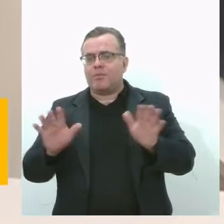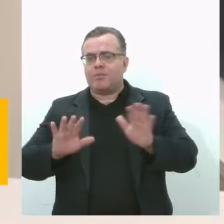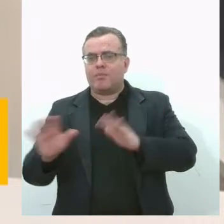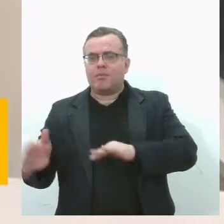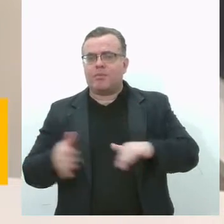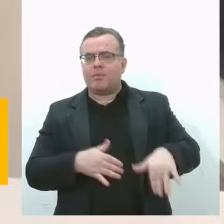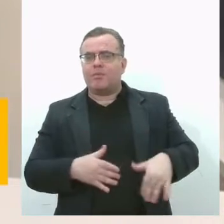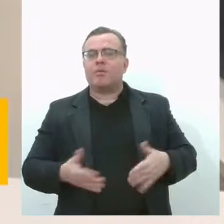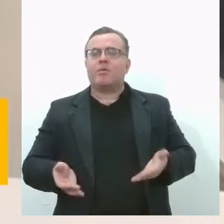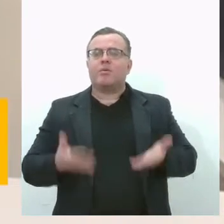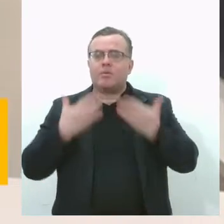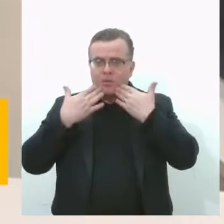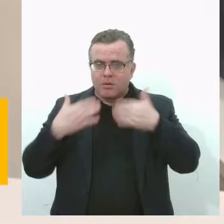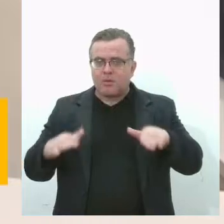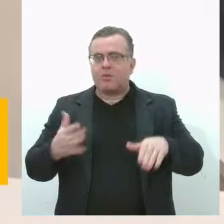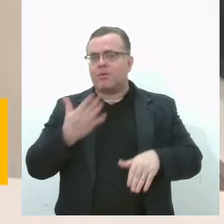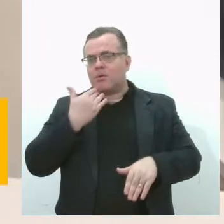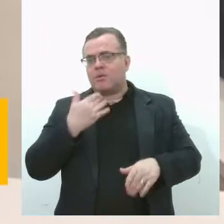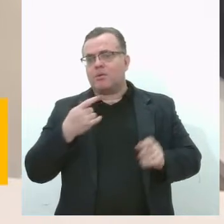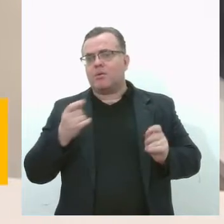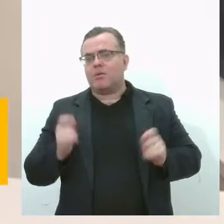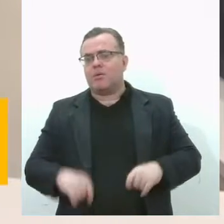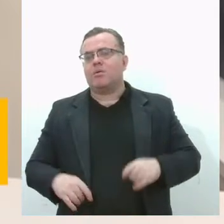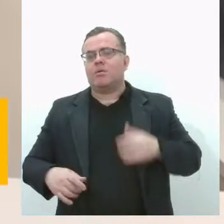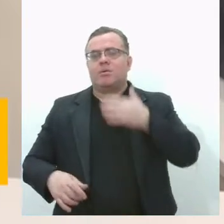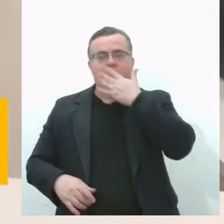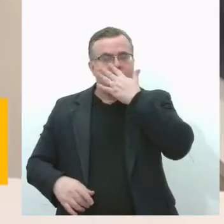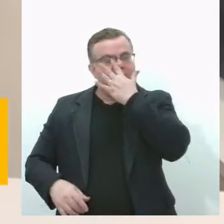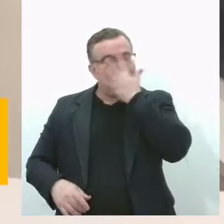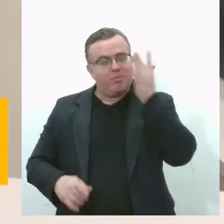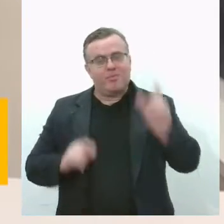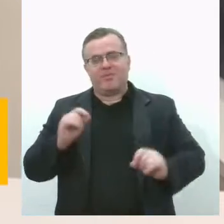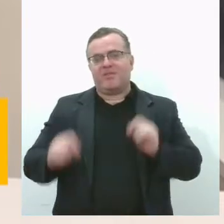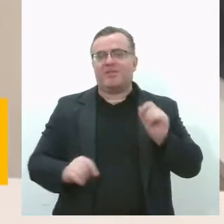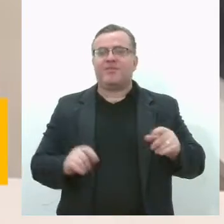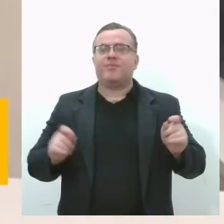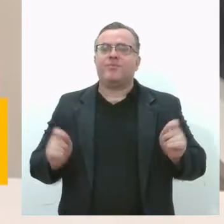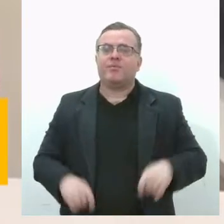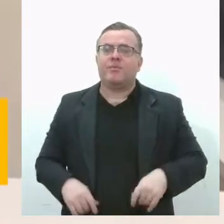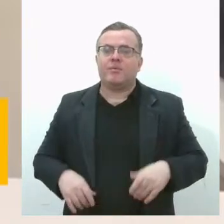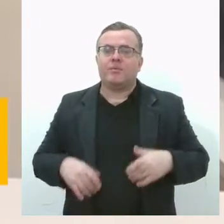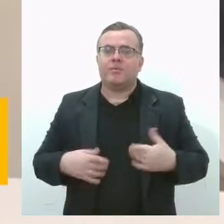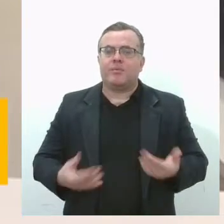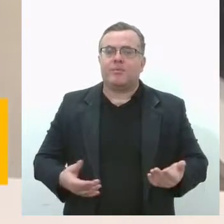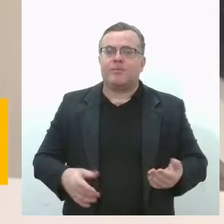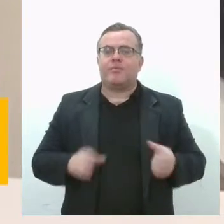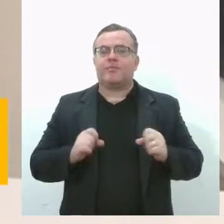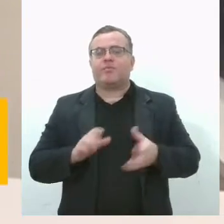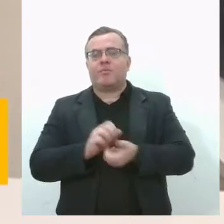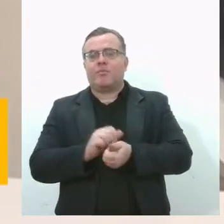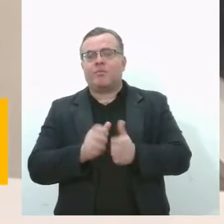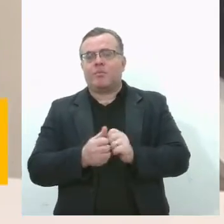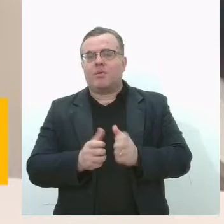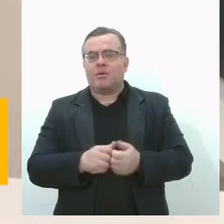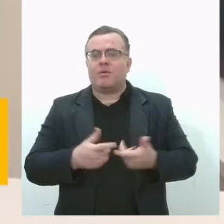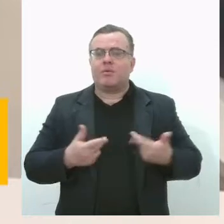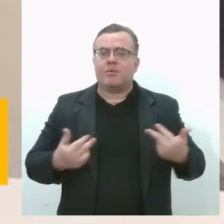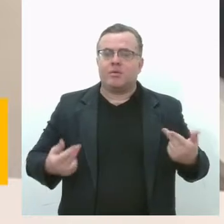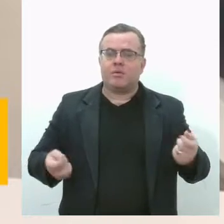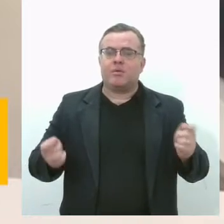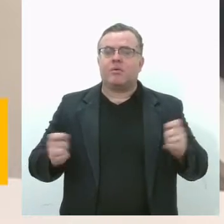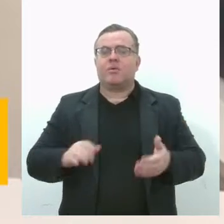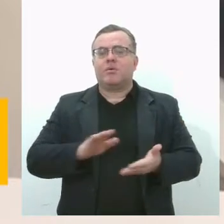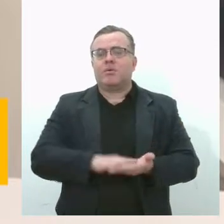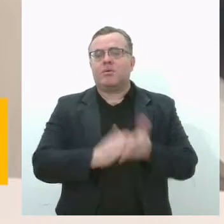Nós podemos, sim, tornar ela prática com alimentos caseiros, podendo fazer bolinhos, manses, panquequinhas